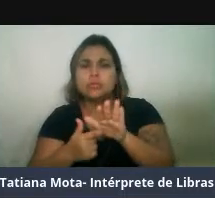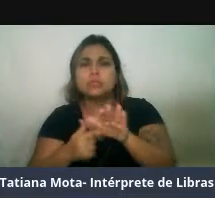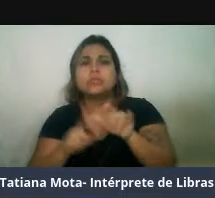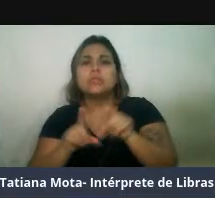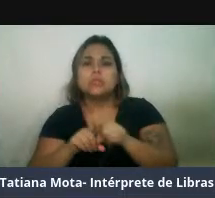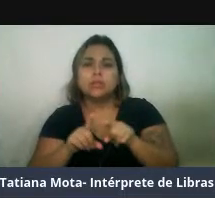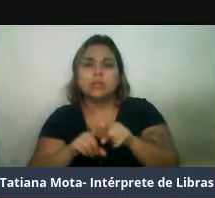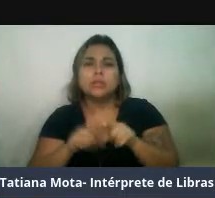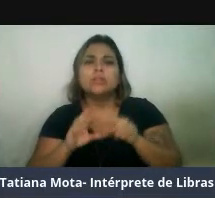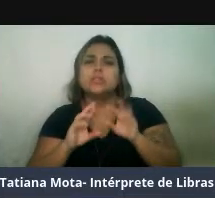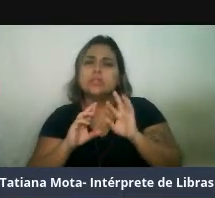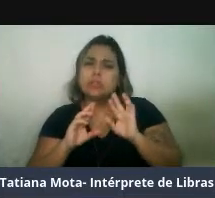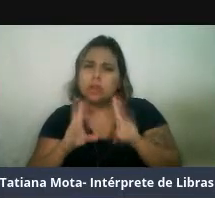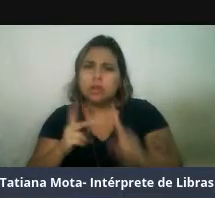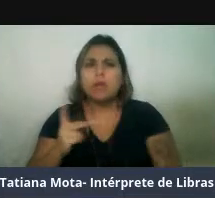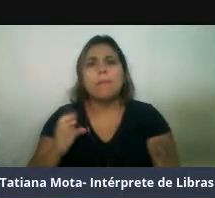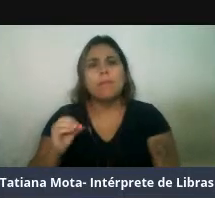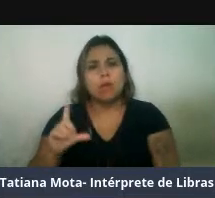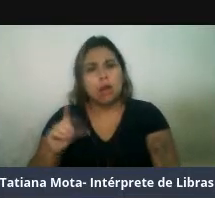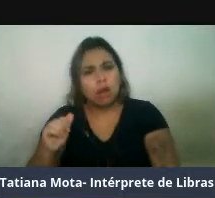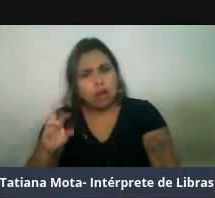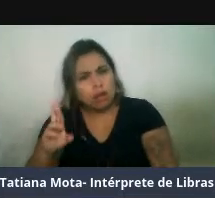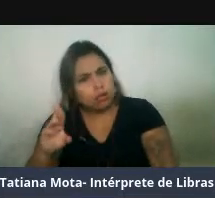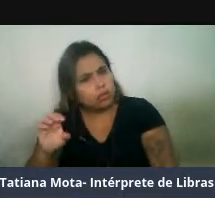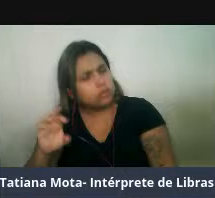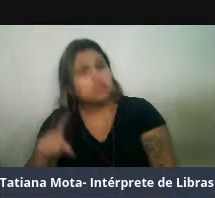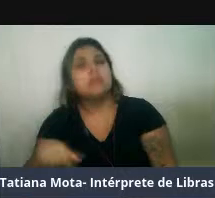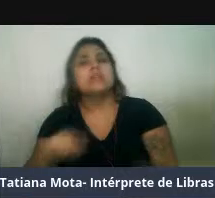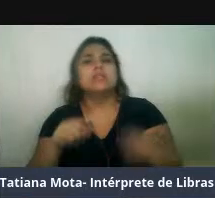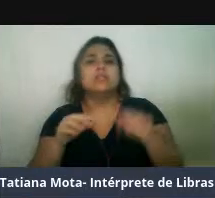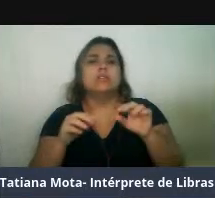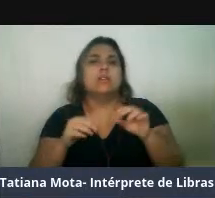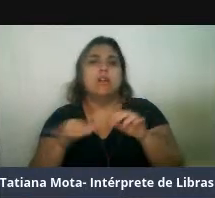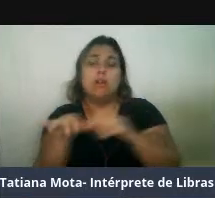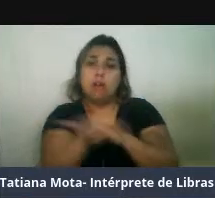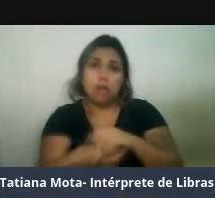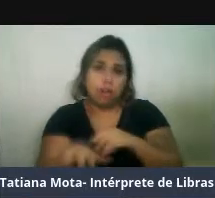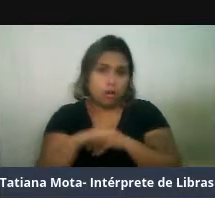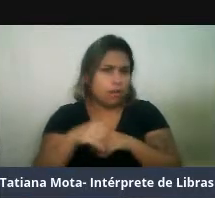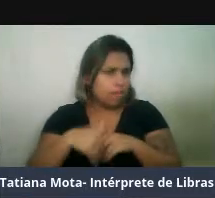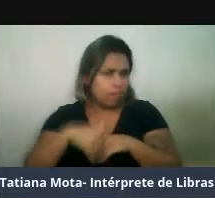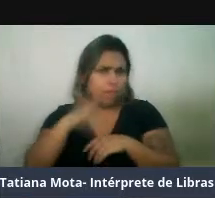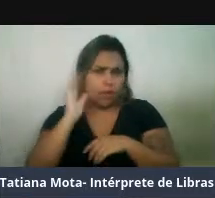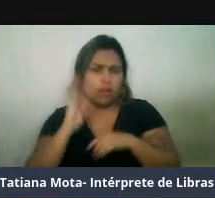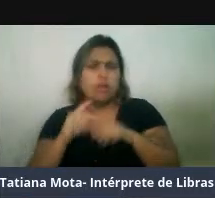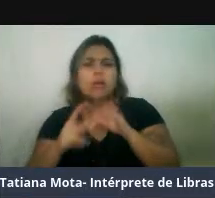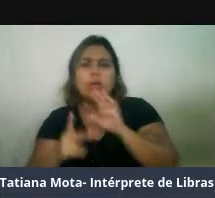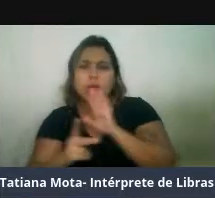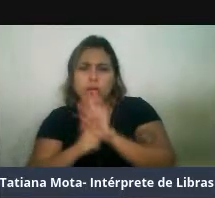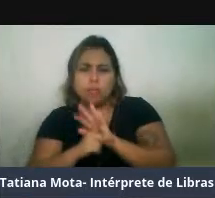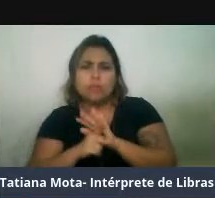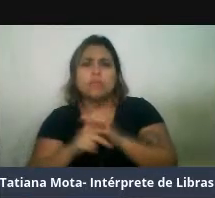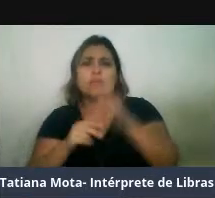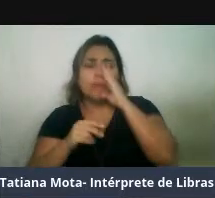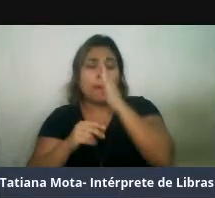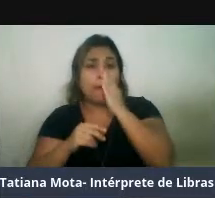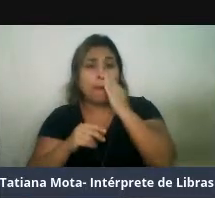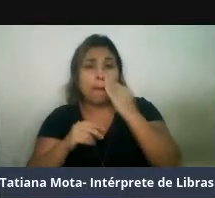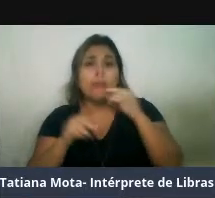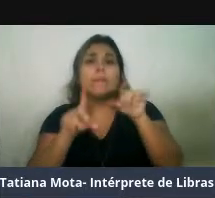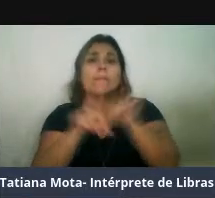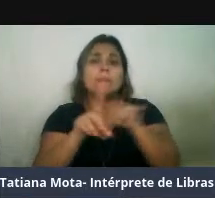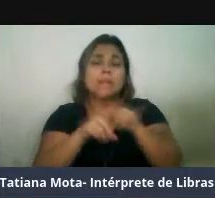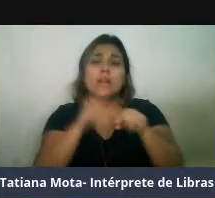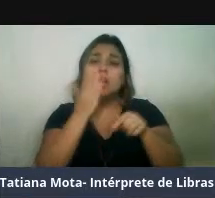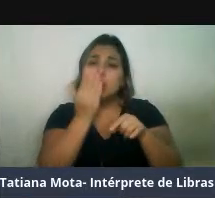subtemperadas, subpolares, são áreas que a gente tem maior produtividade marinha, portanto, maior disponibilidade de alimento